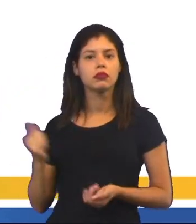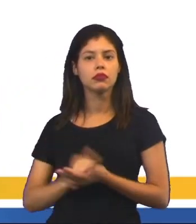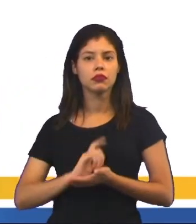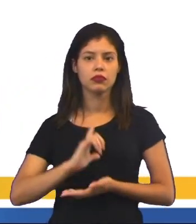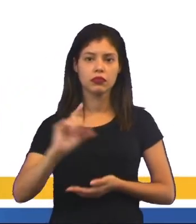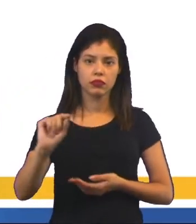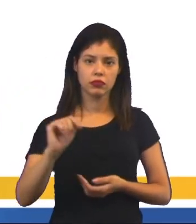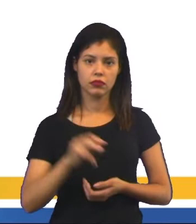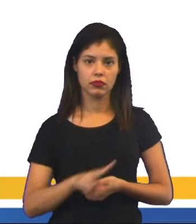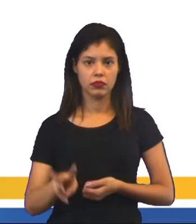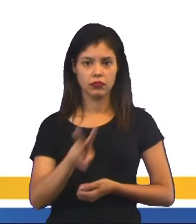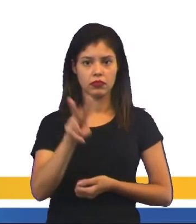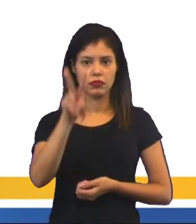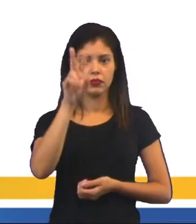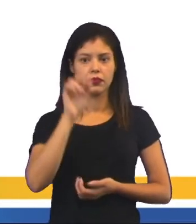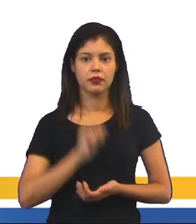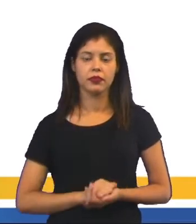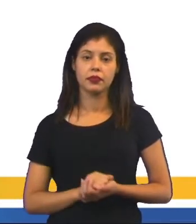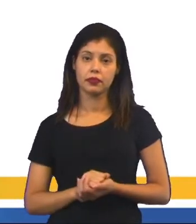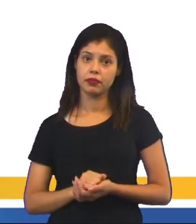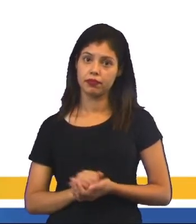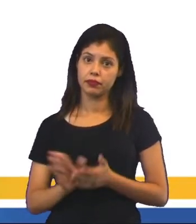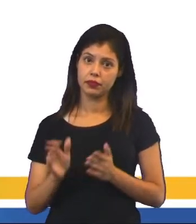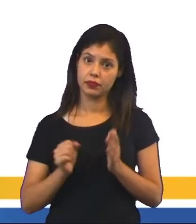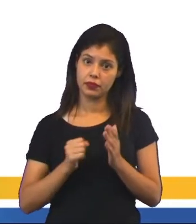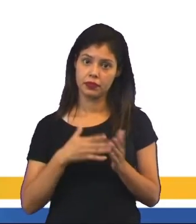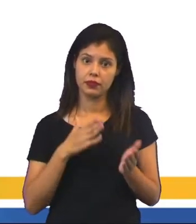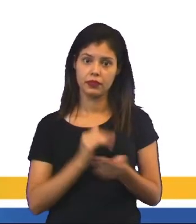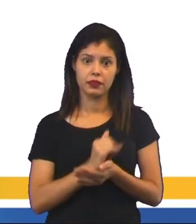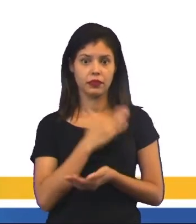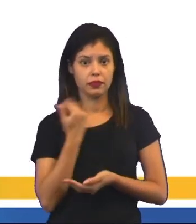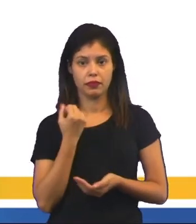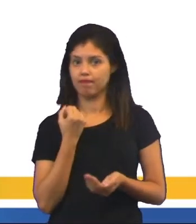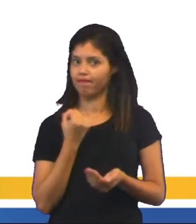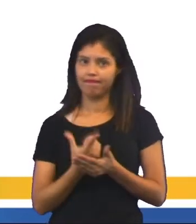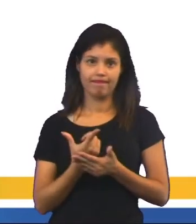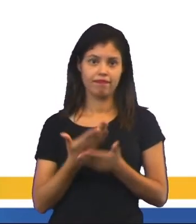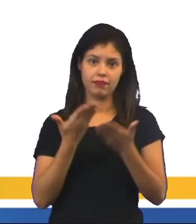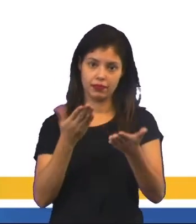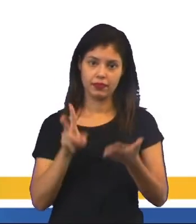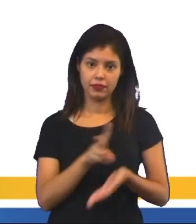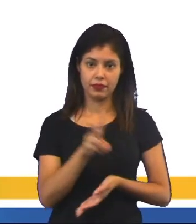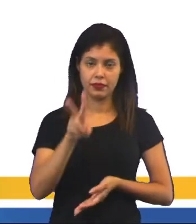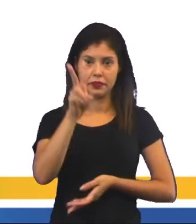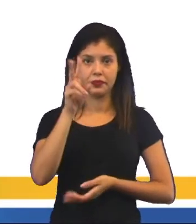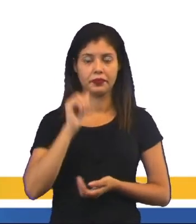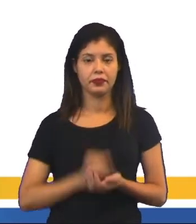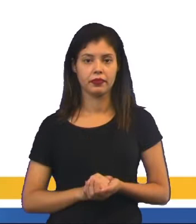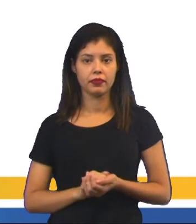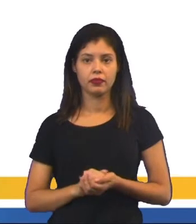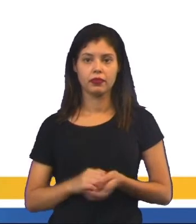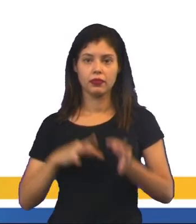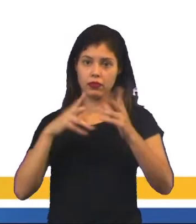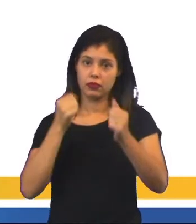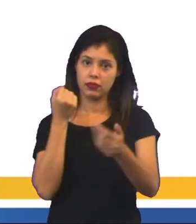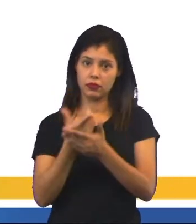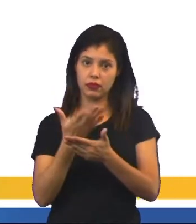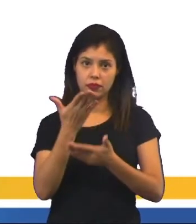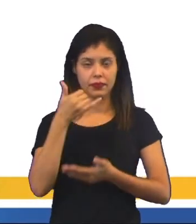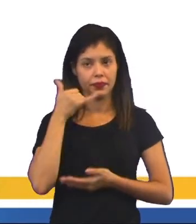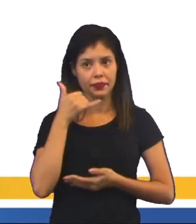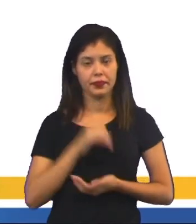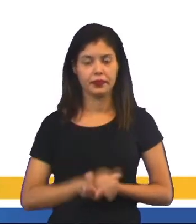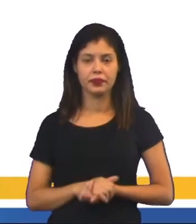fujam desses valores, que muitas das vezes a pessoa morre e não consegue ter um valor desse inteiro para comprar um